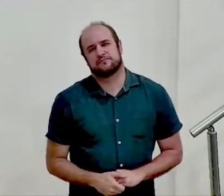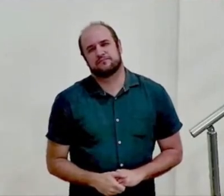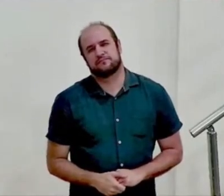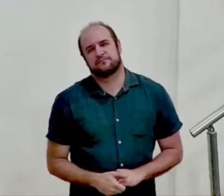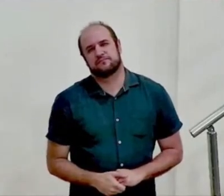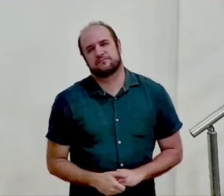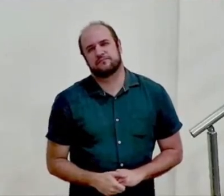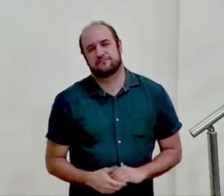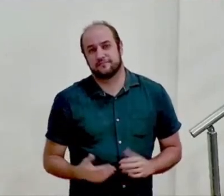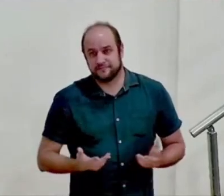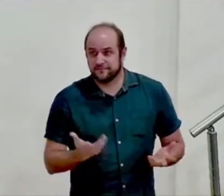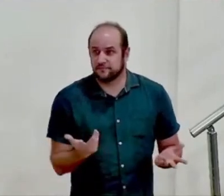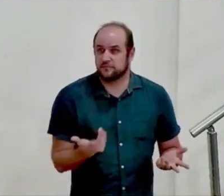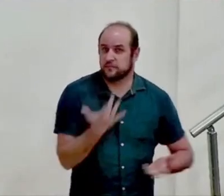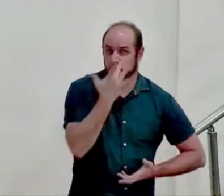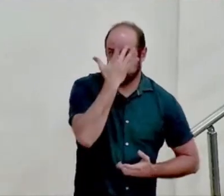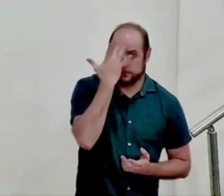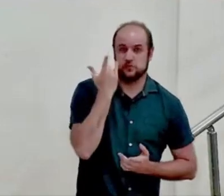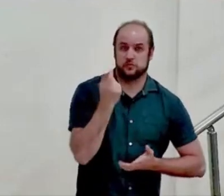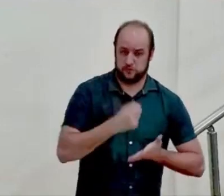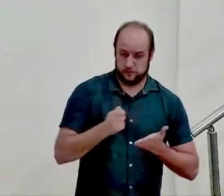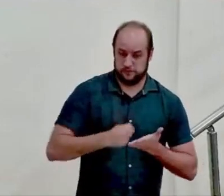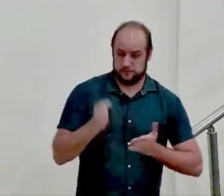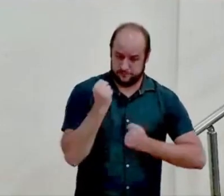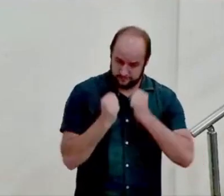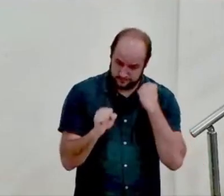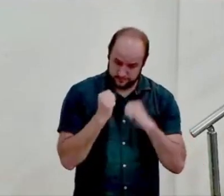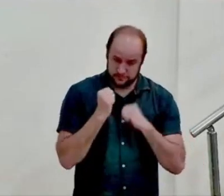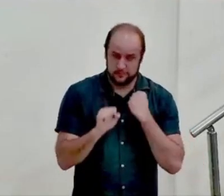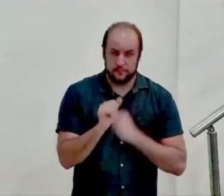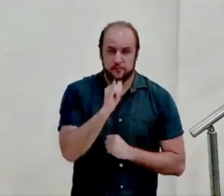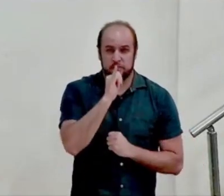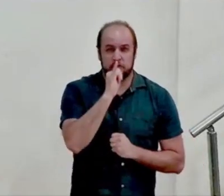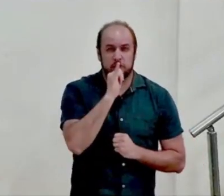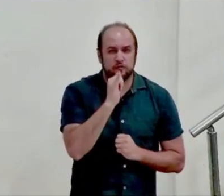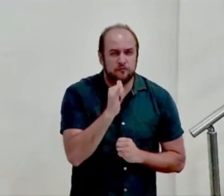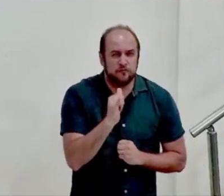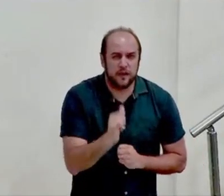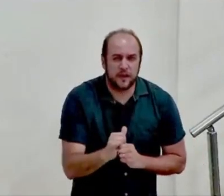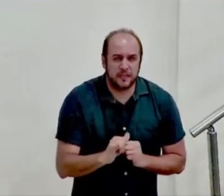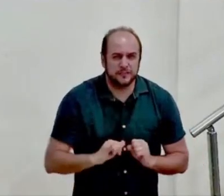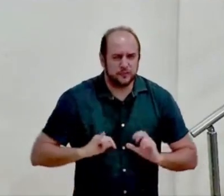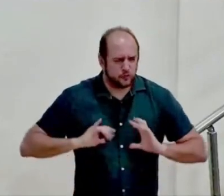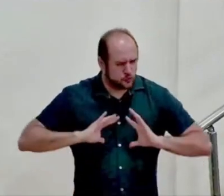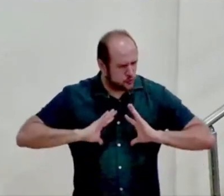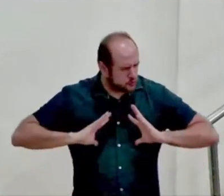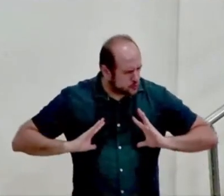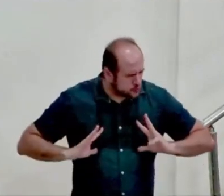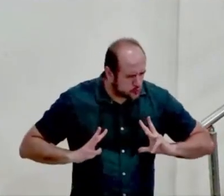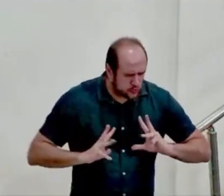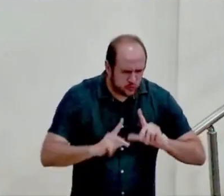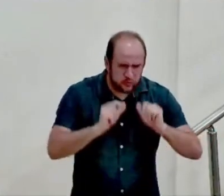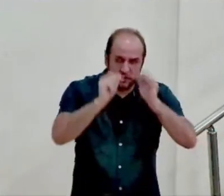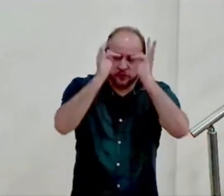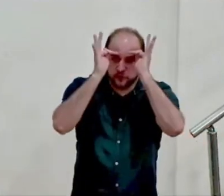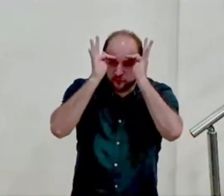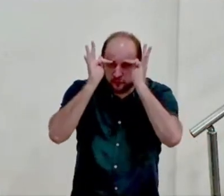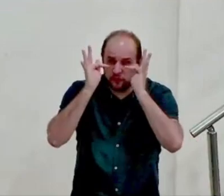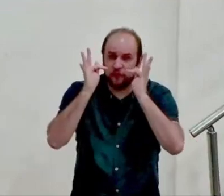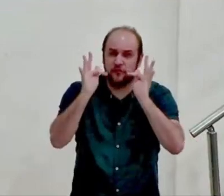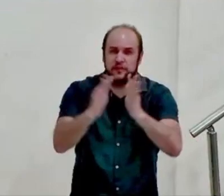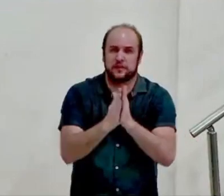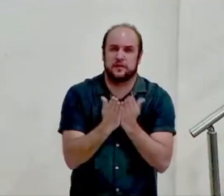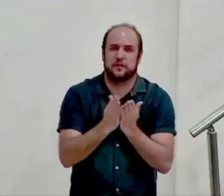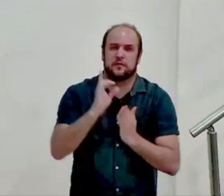essa pessoa que o salmo fala é absolutamente fiel a sua palavra